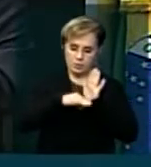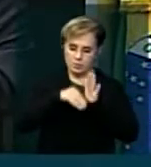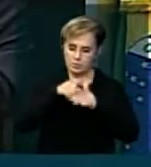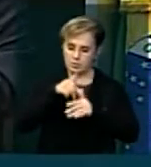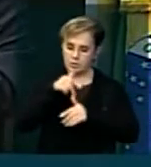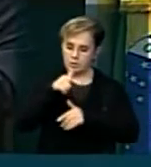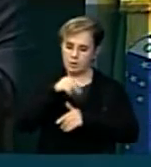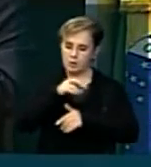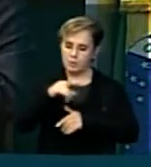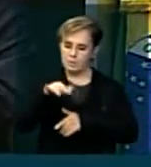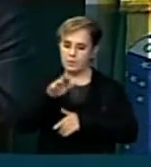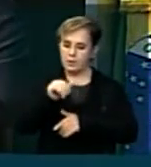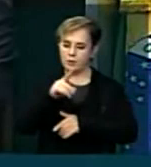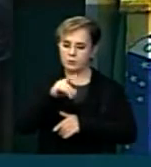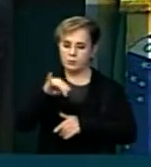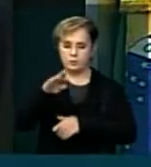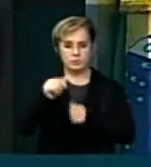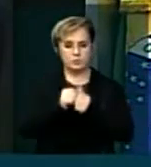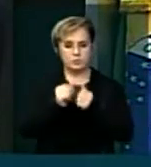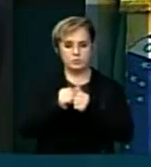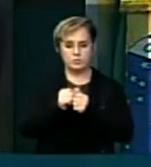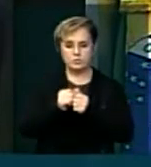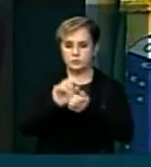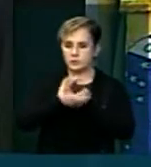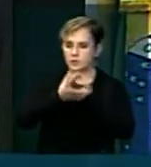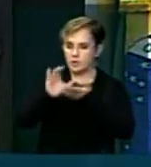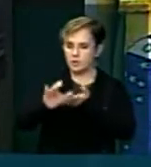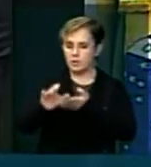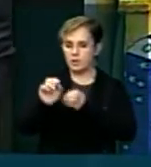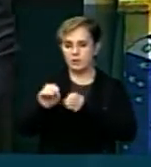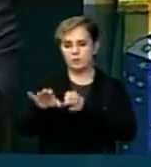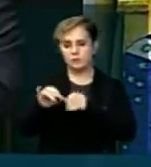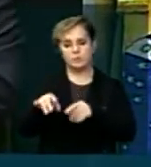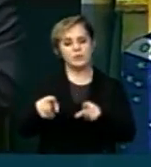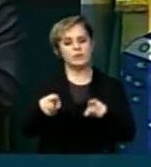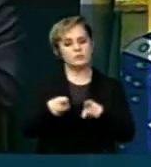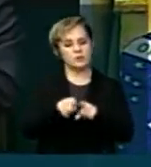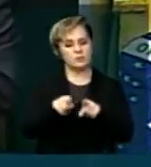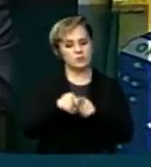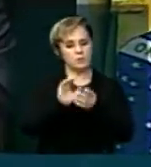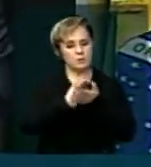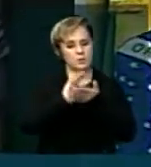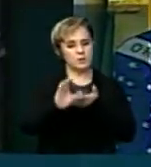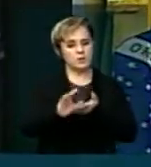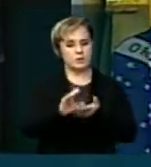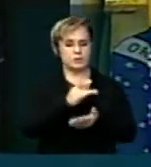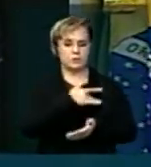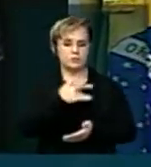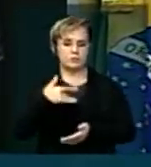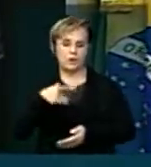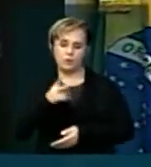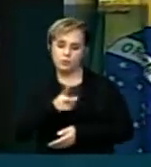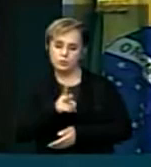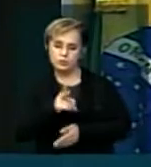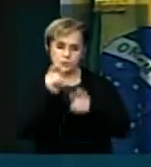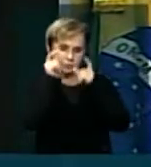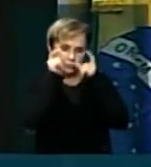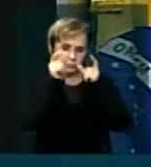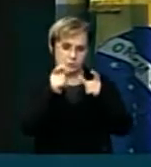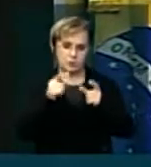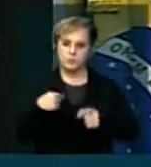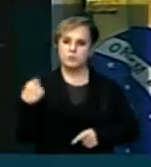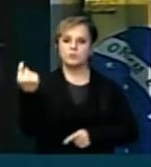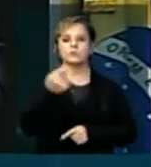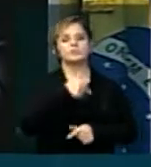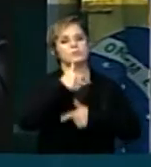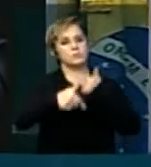a discussão de royalties, para a de educação, mas também não perdemos investimentos no setor de saúde. Todos nós que trabalhamos no setor,